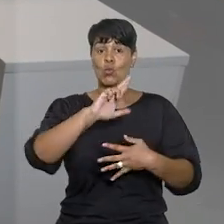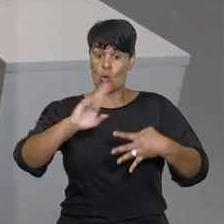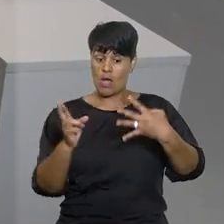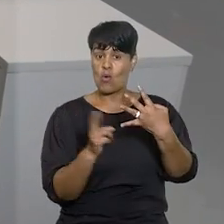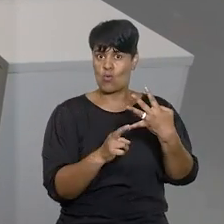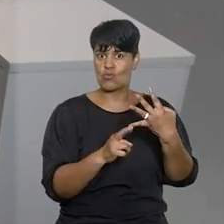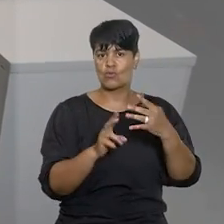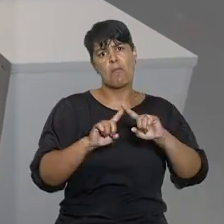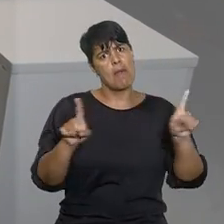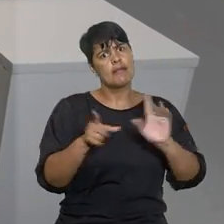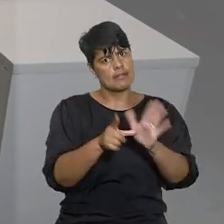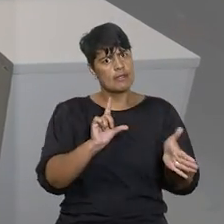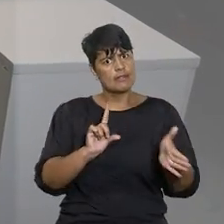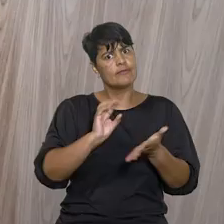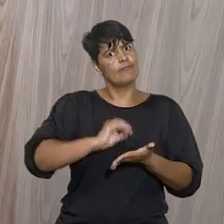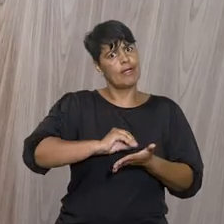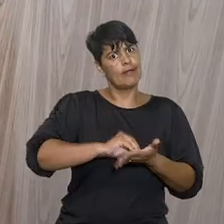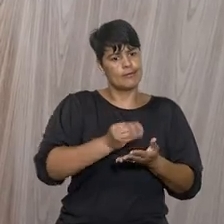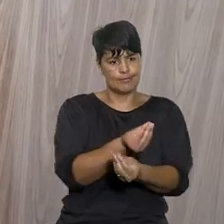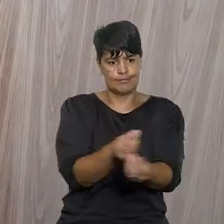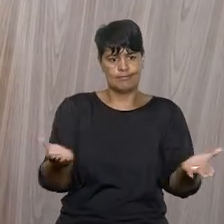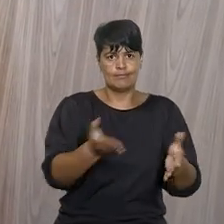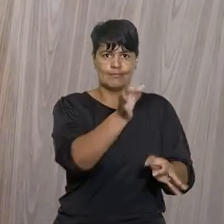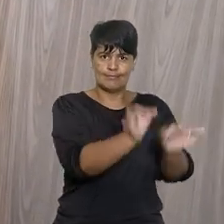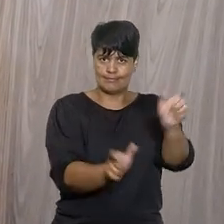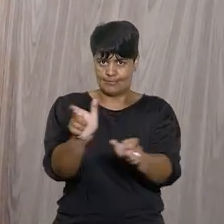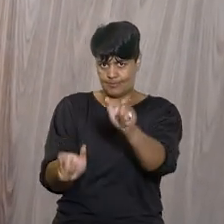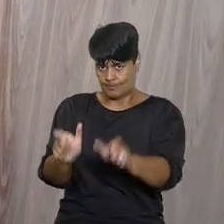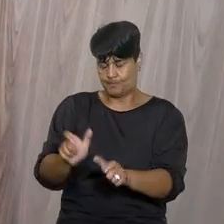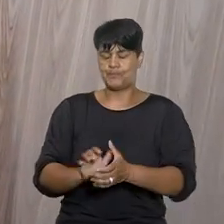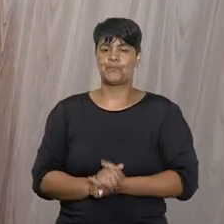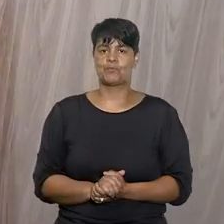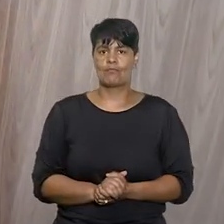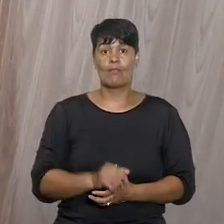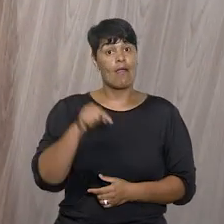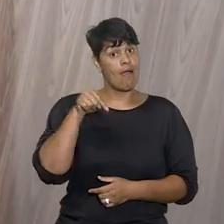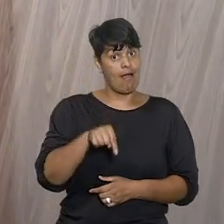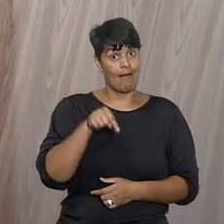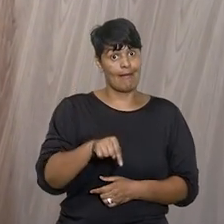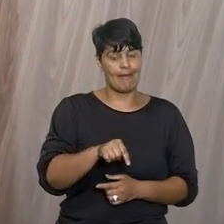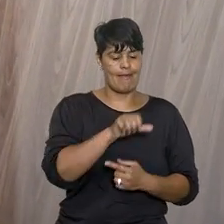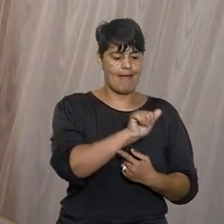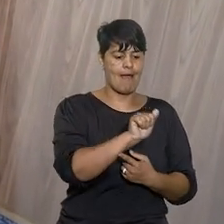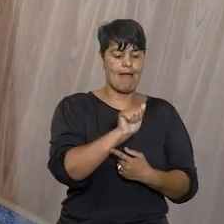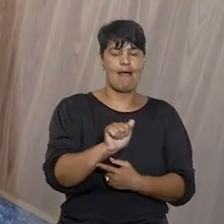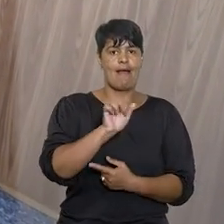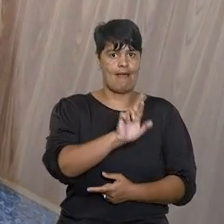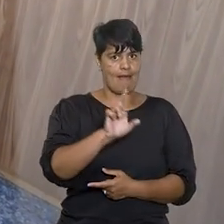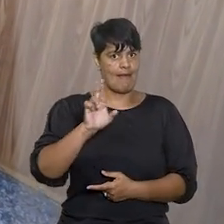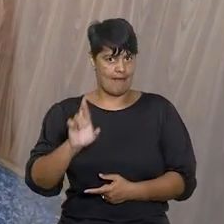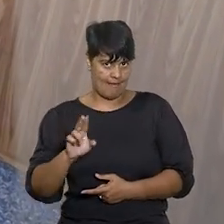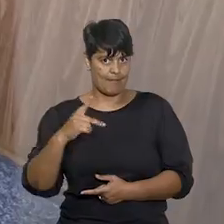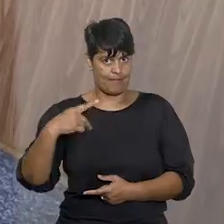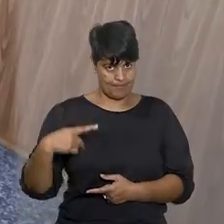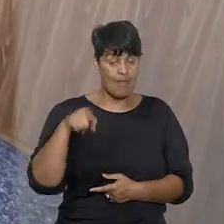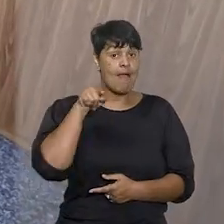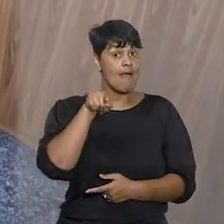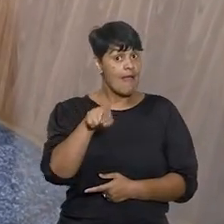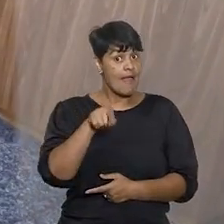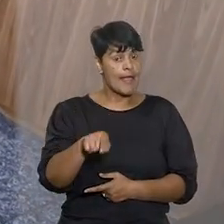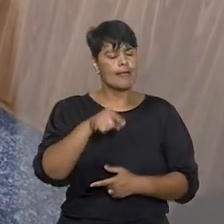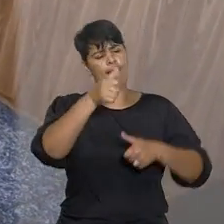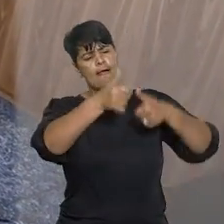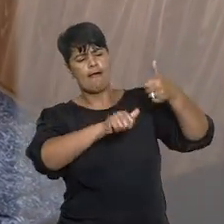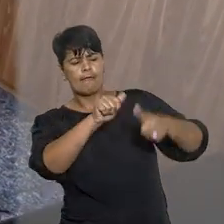ainda não distribuídos. Aqui, com o auxílio da ARP, a ministra-presidente aprecia os